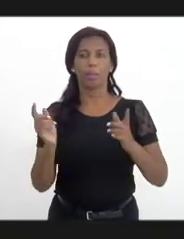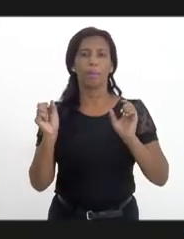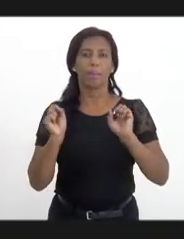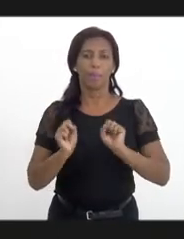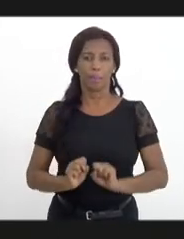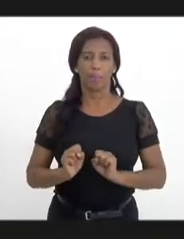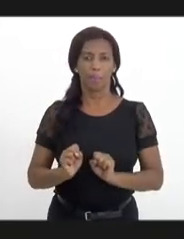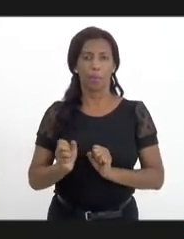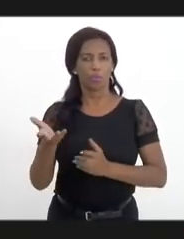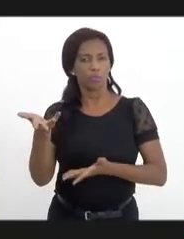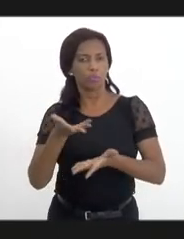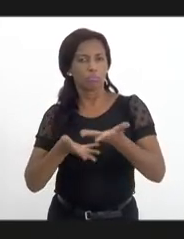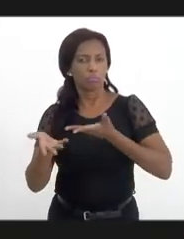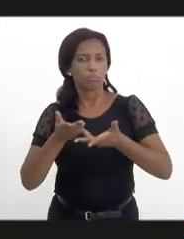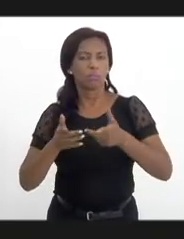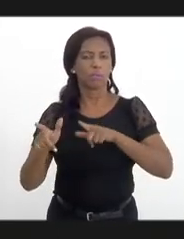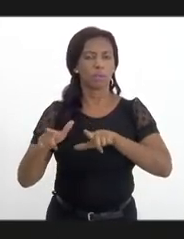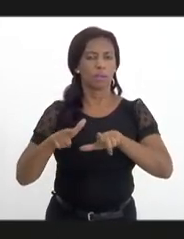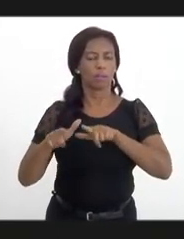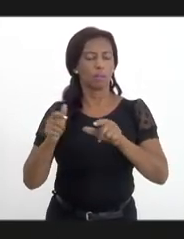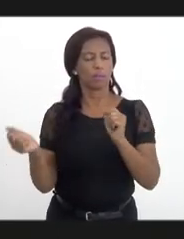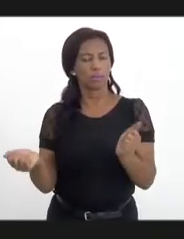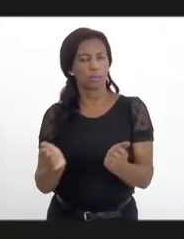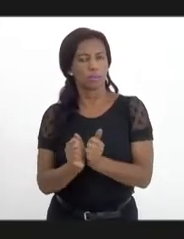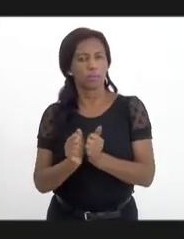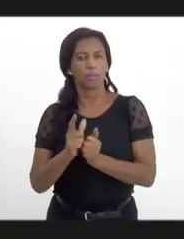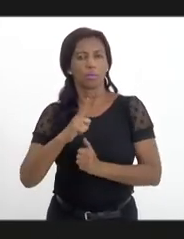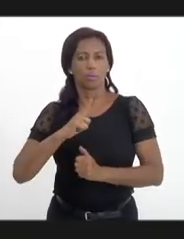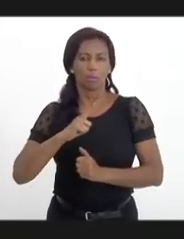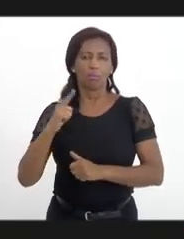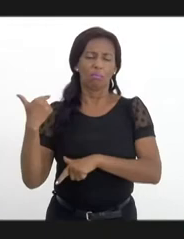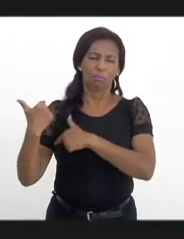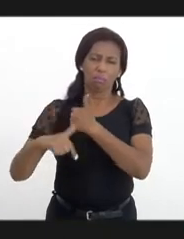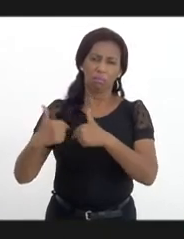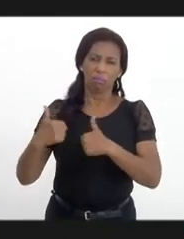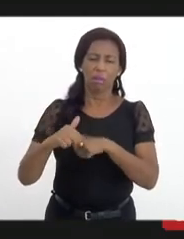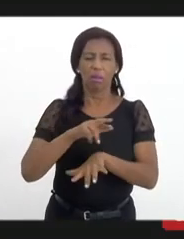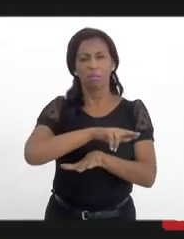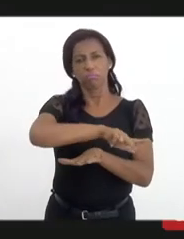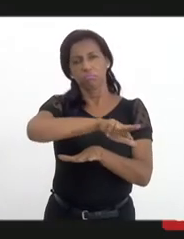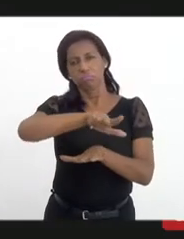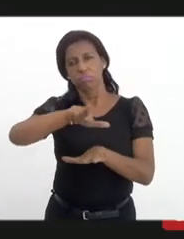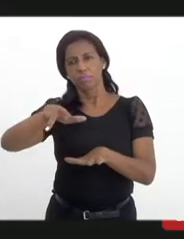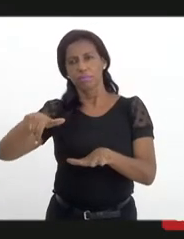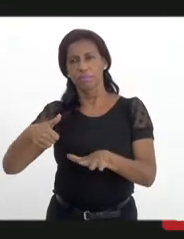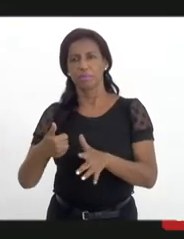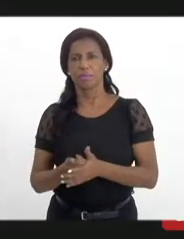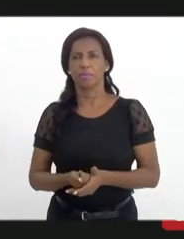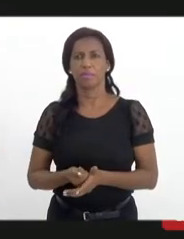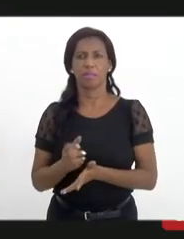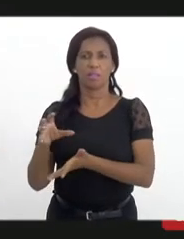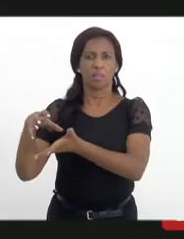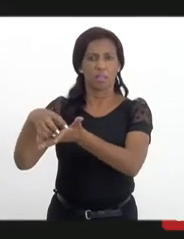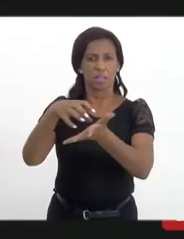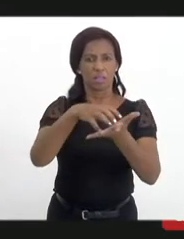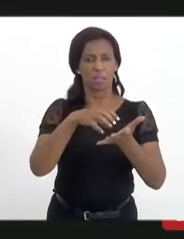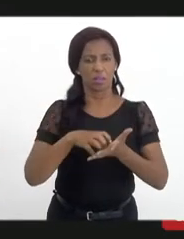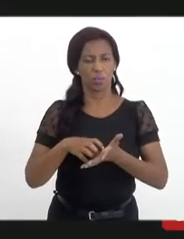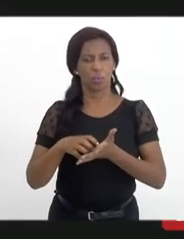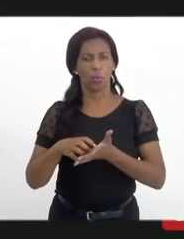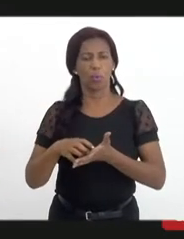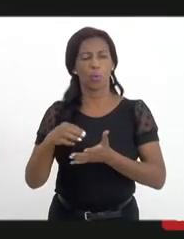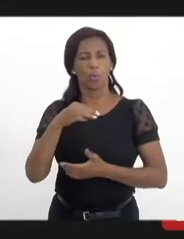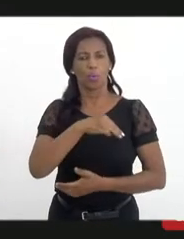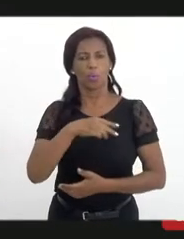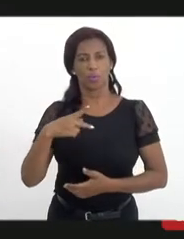trabalhar junto, eu tenho trabalhado com vários setores do Ministério Público, na área da criança e